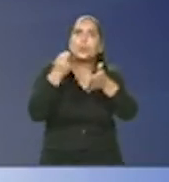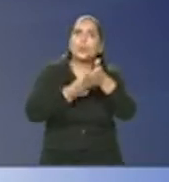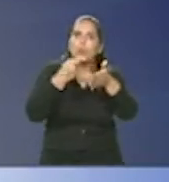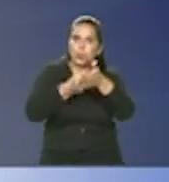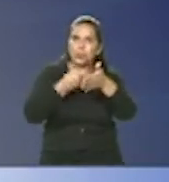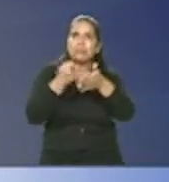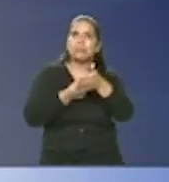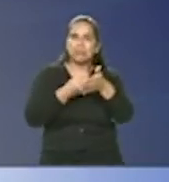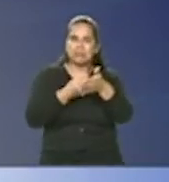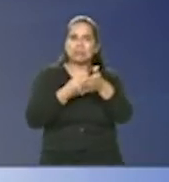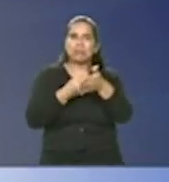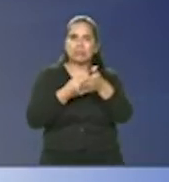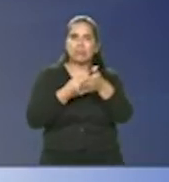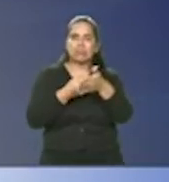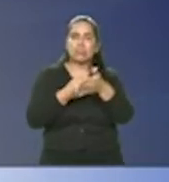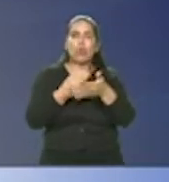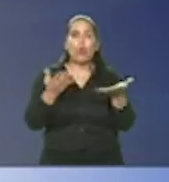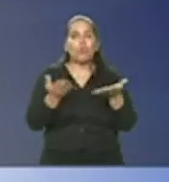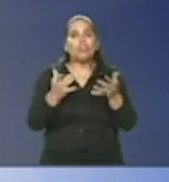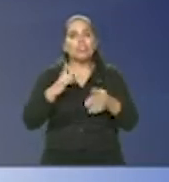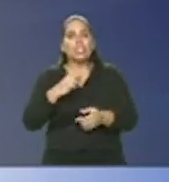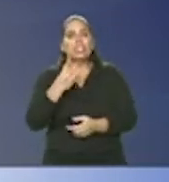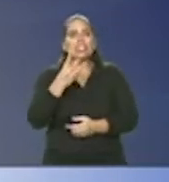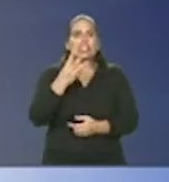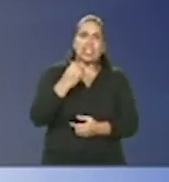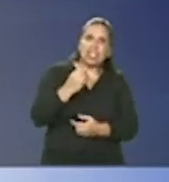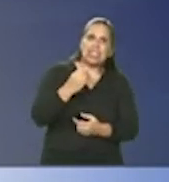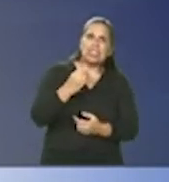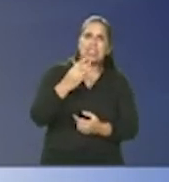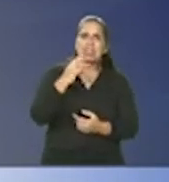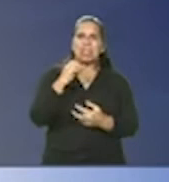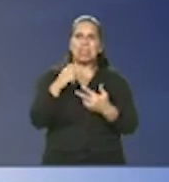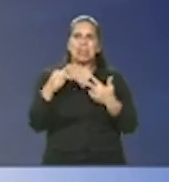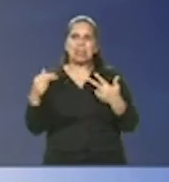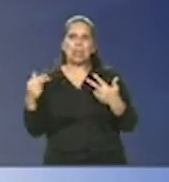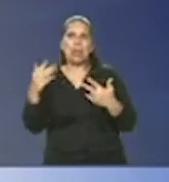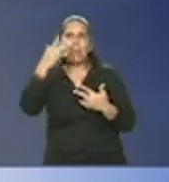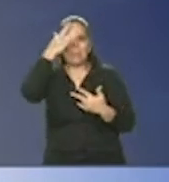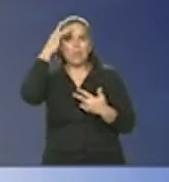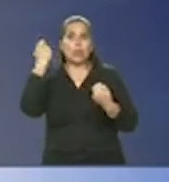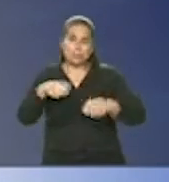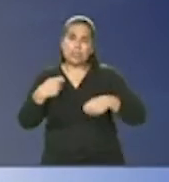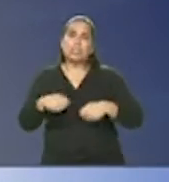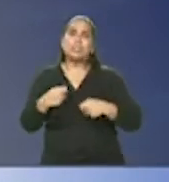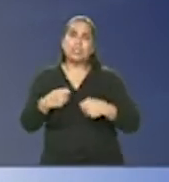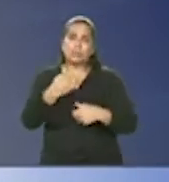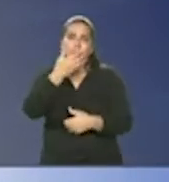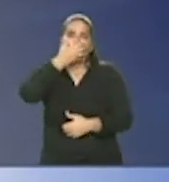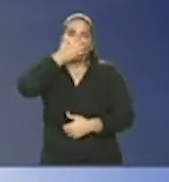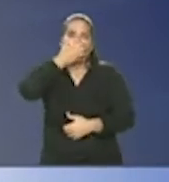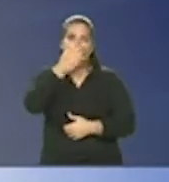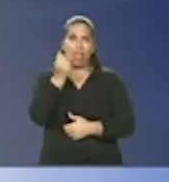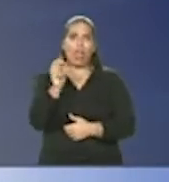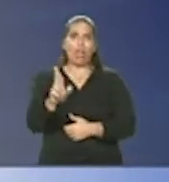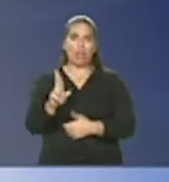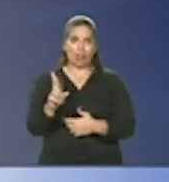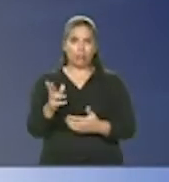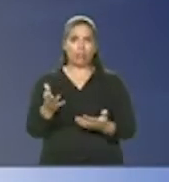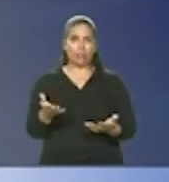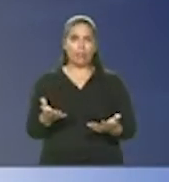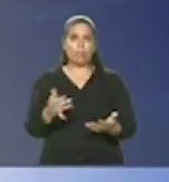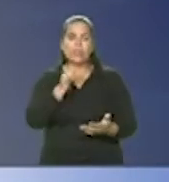hoje nós temos cerca de 30 30 e poucos pacientes necessitando por exemplo nós tínhamos